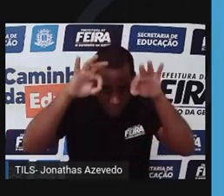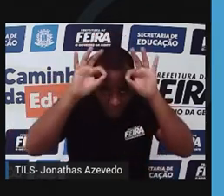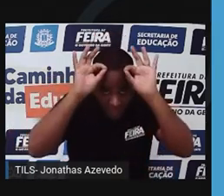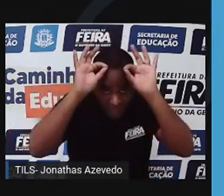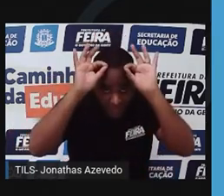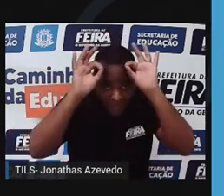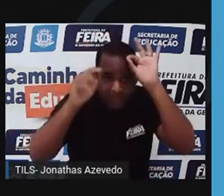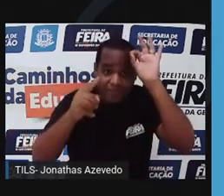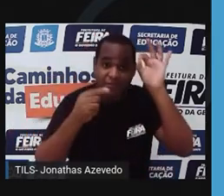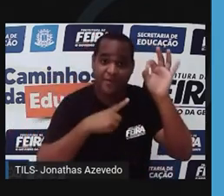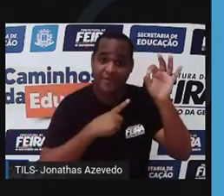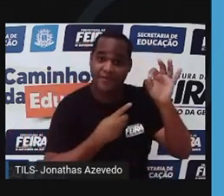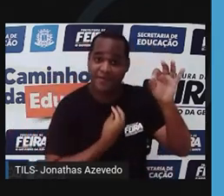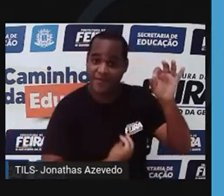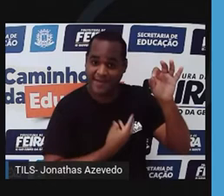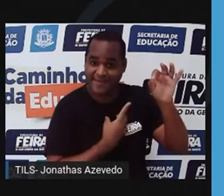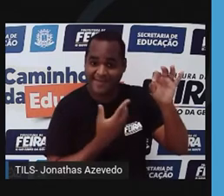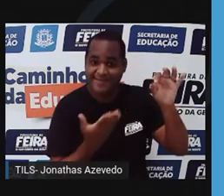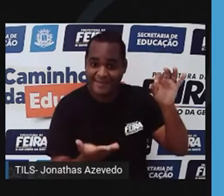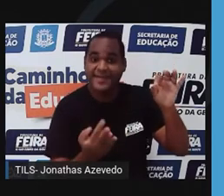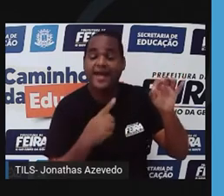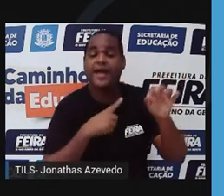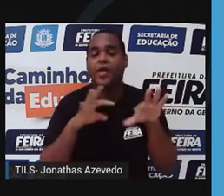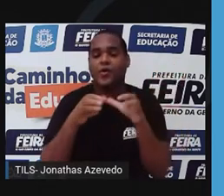Neste grupo estão os caracóis.